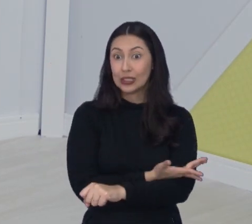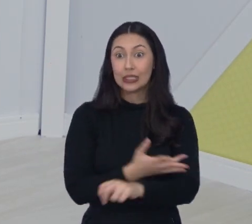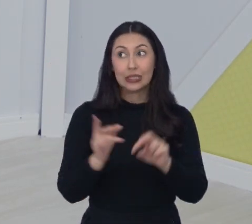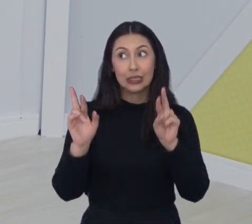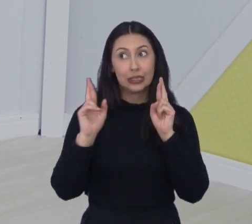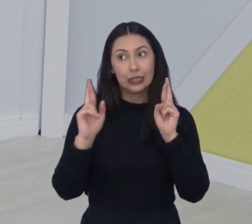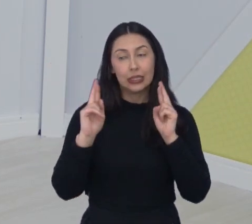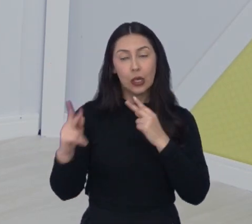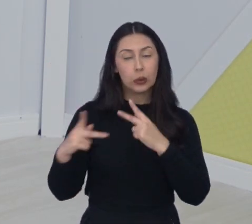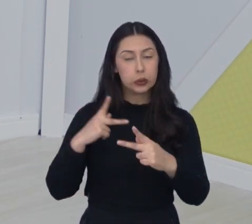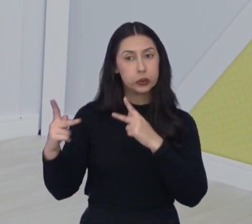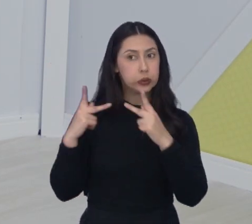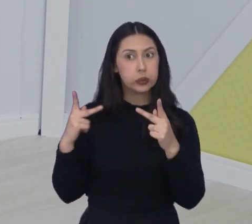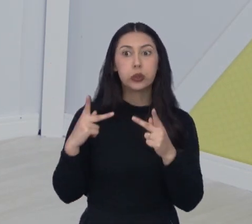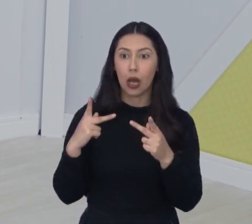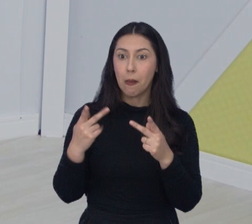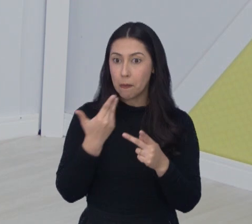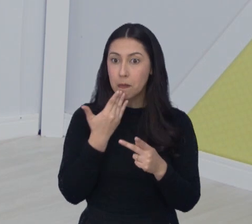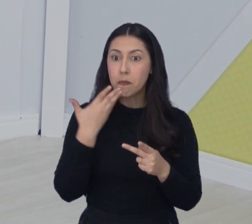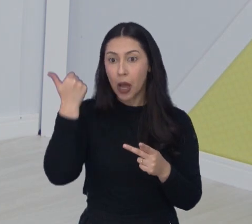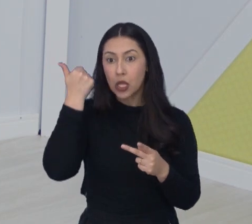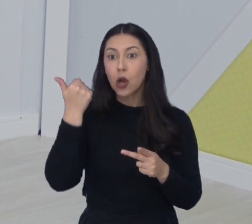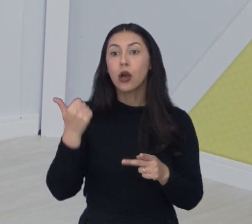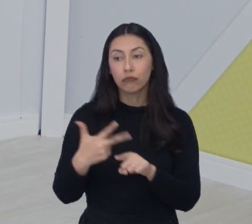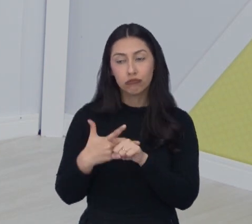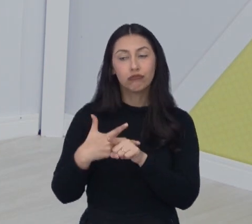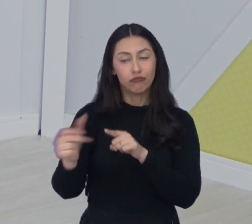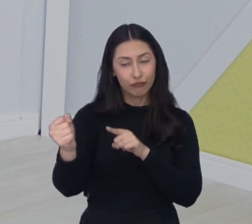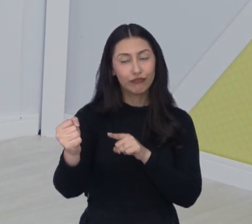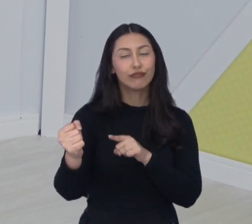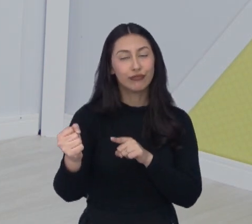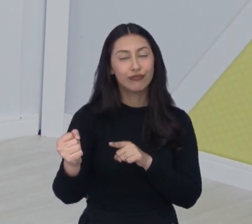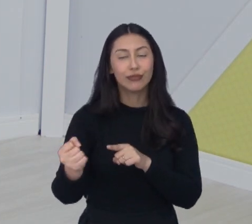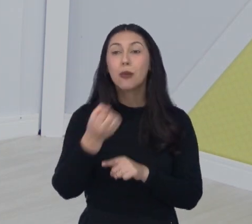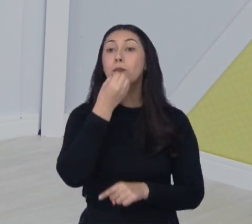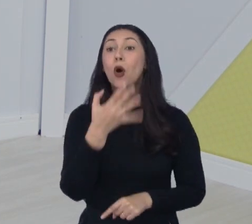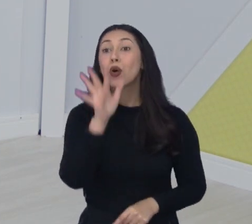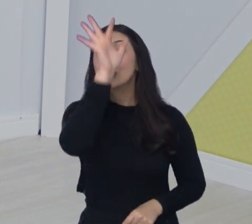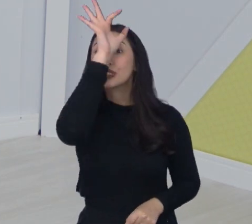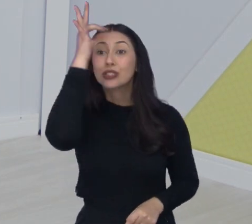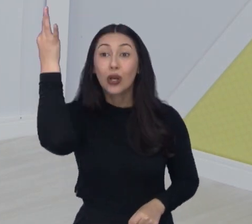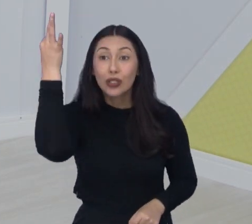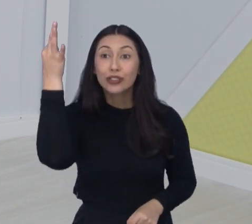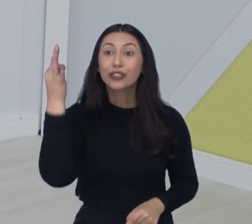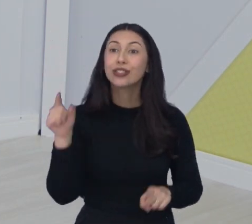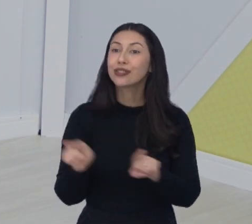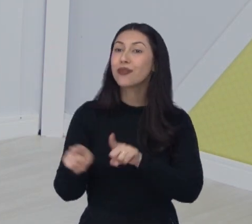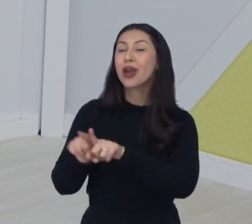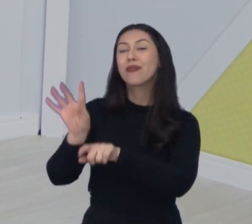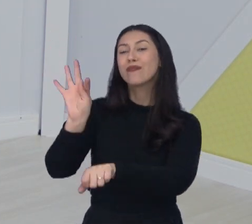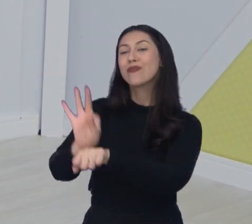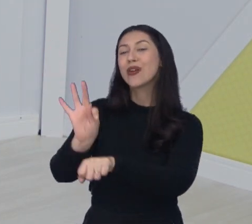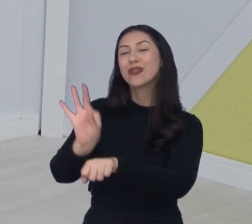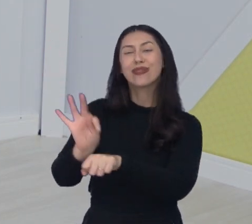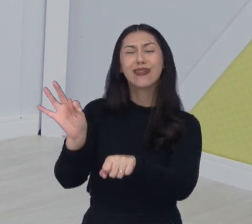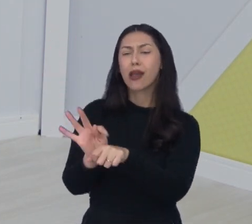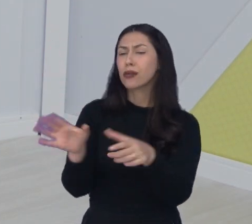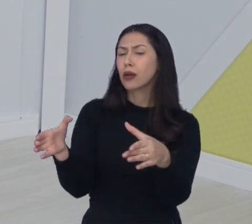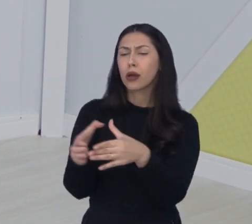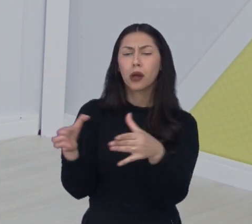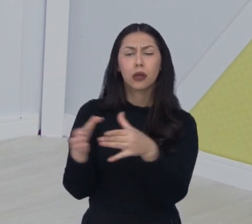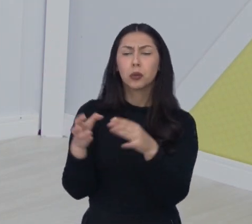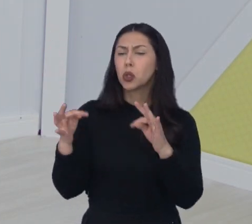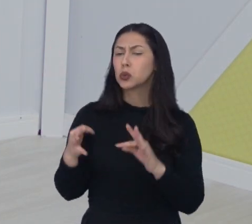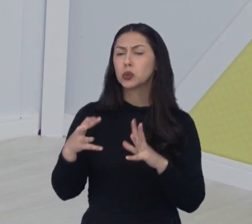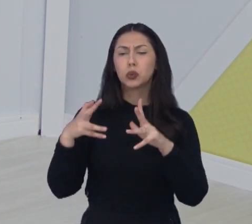apresentação do São José primeiro e, consequentemente, a vitória virá. Sucesso para o São José Futsal, Gabriel Pichu, toda a comissão técnica